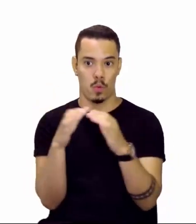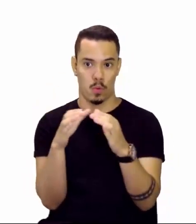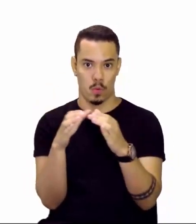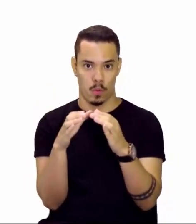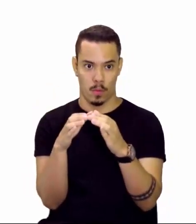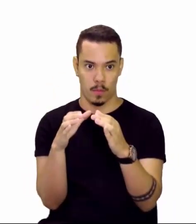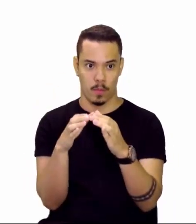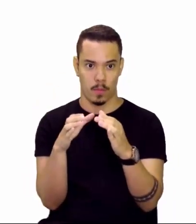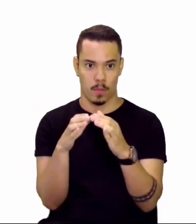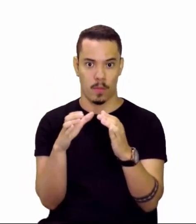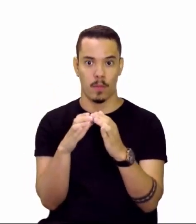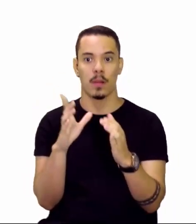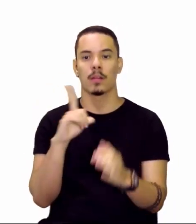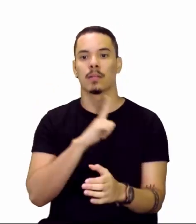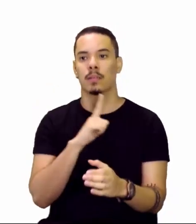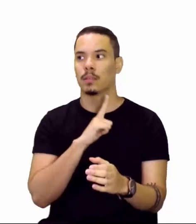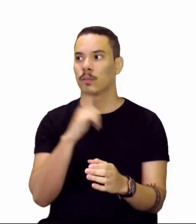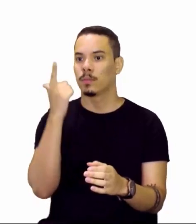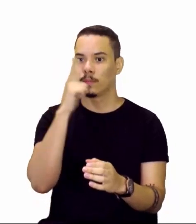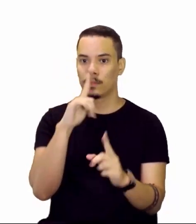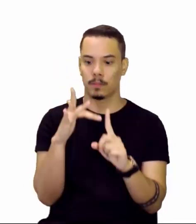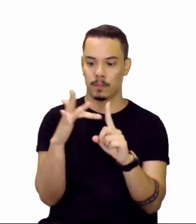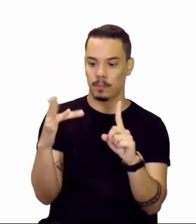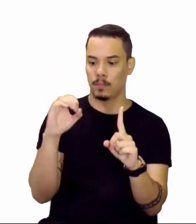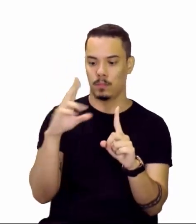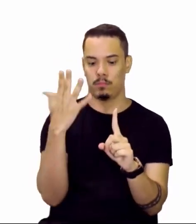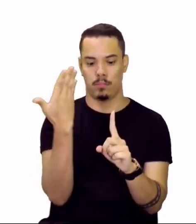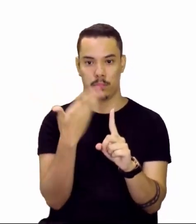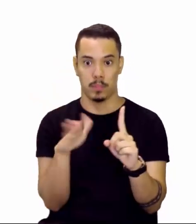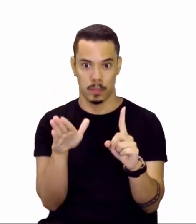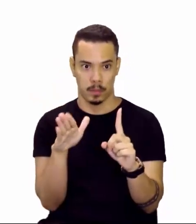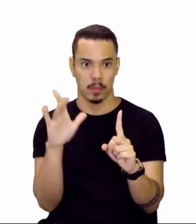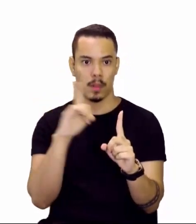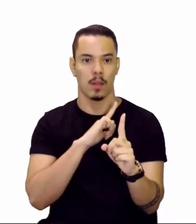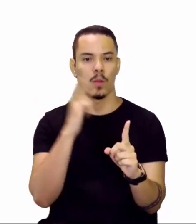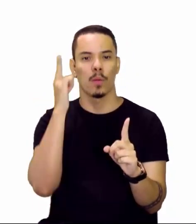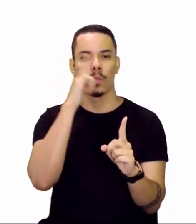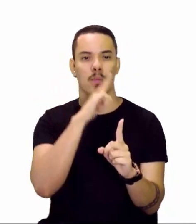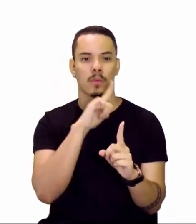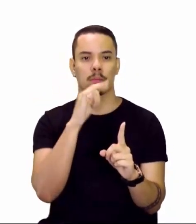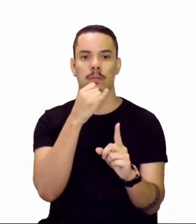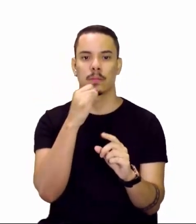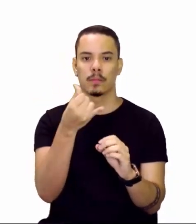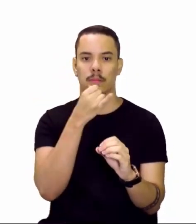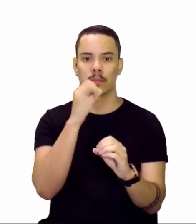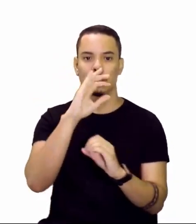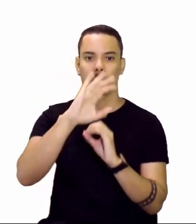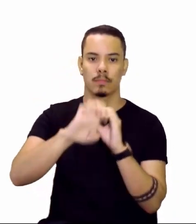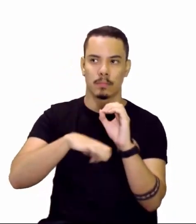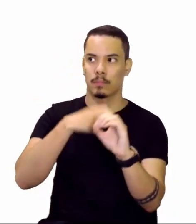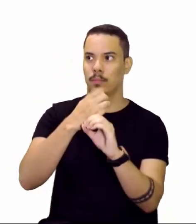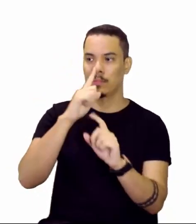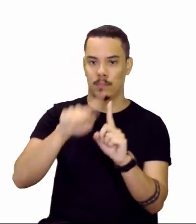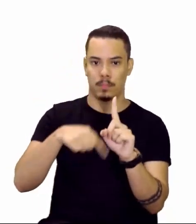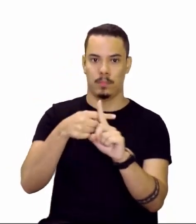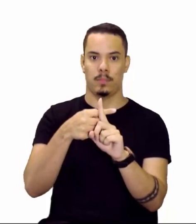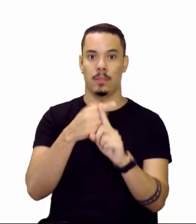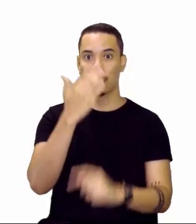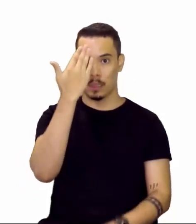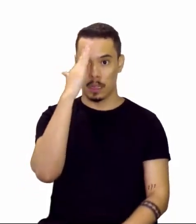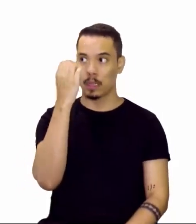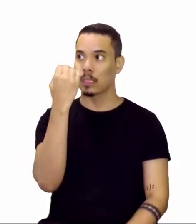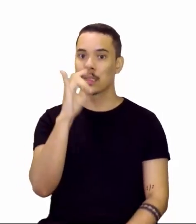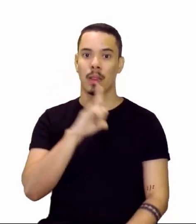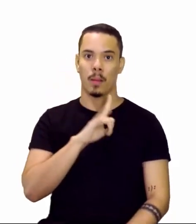que, ao ganhar ou perder elétrons, eles se tornam carregados eletricamente e